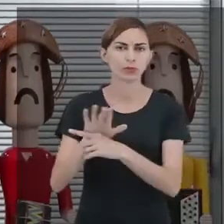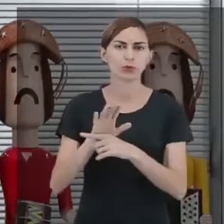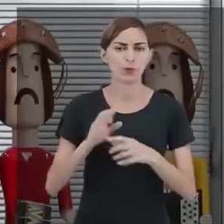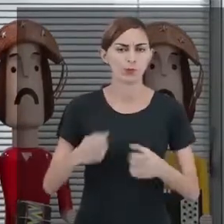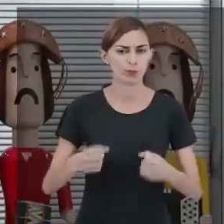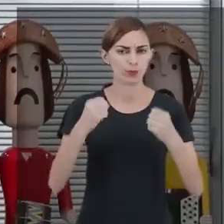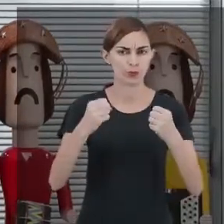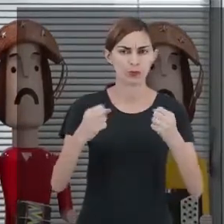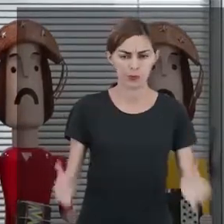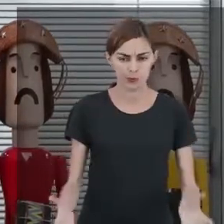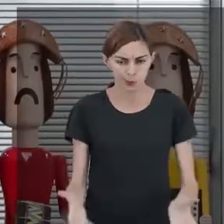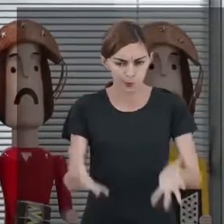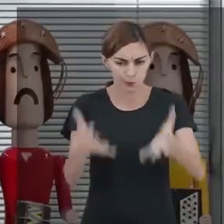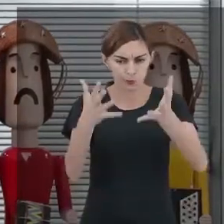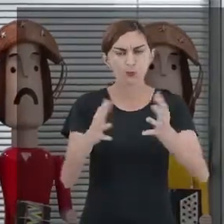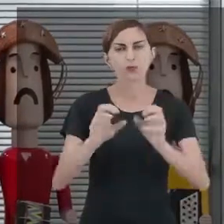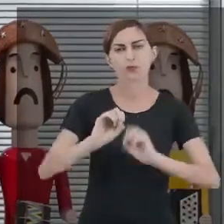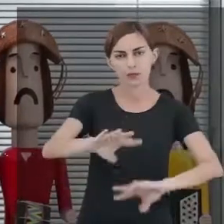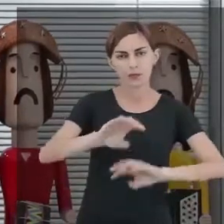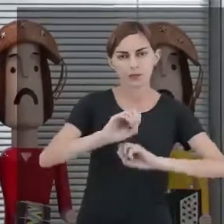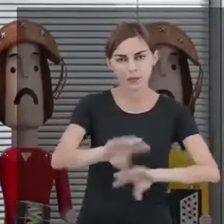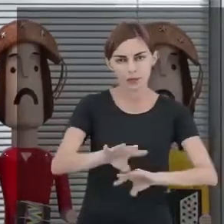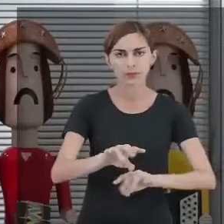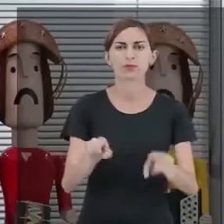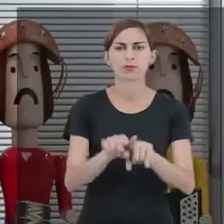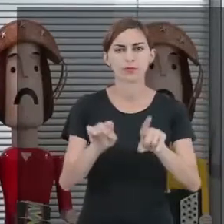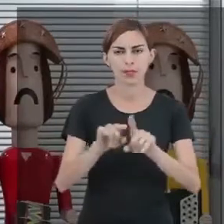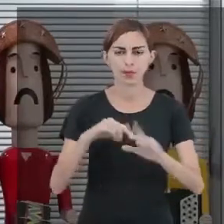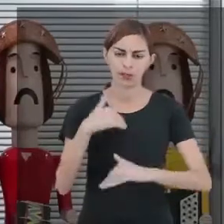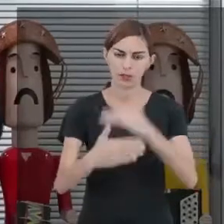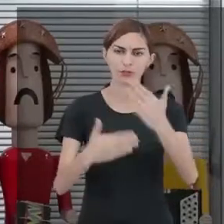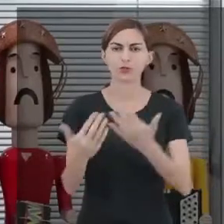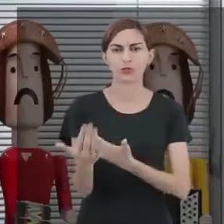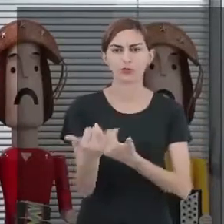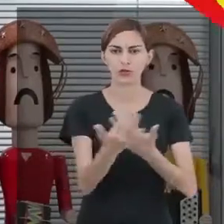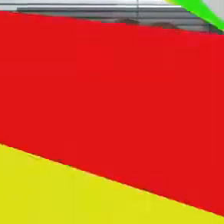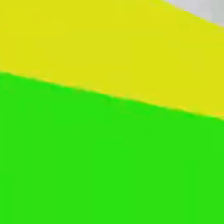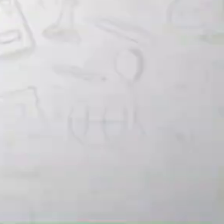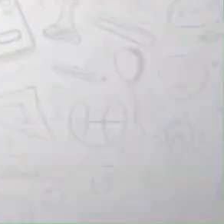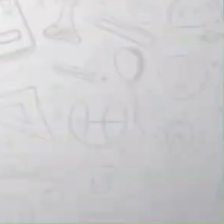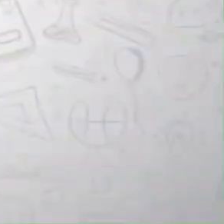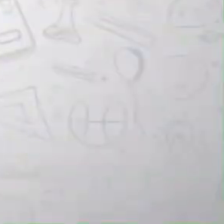fortalecimento da nossa educação. E também para o desenvolvimento dos nossos jovens.